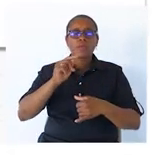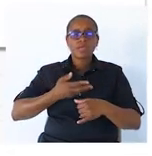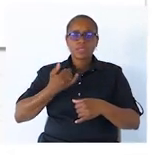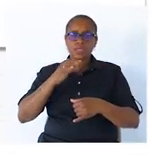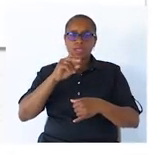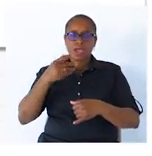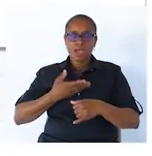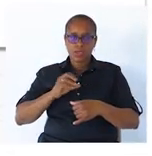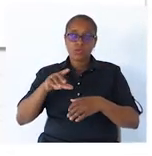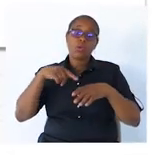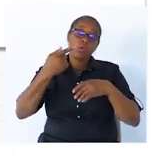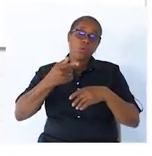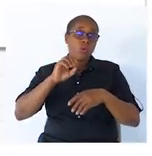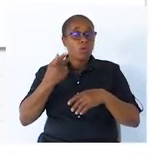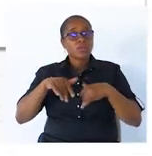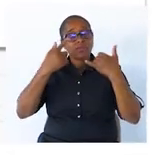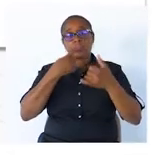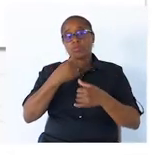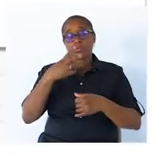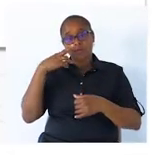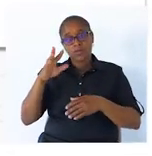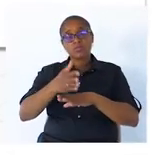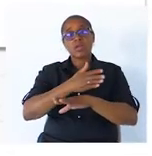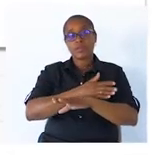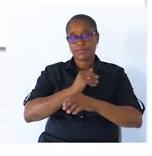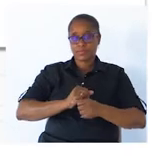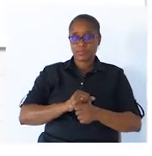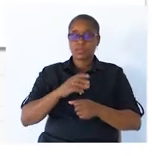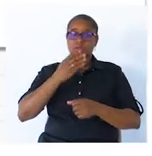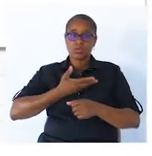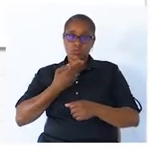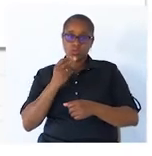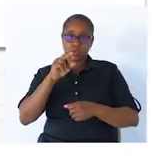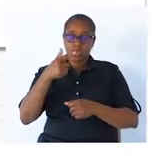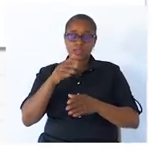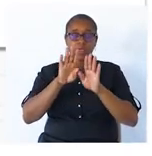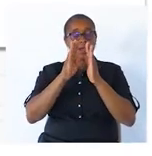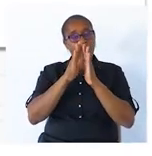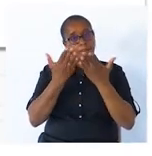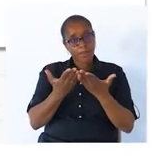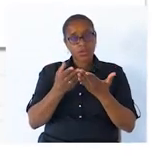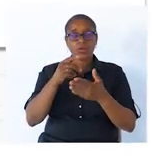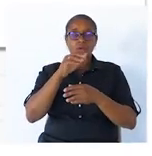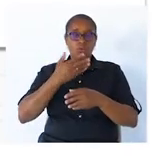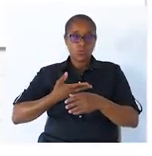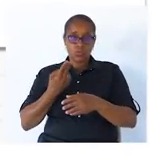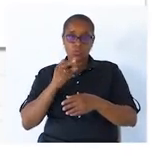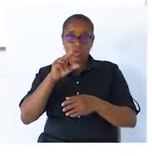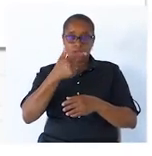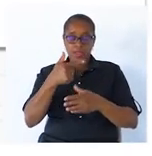também através da pergunta que vimos anteriormente. O Duarte abriu. O Duarte leu.